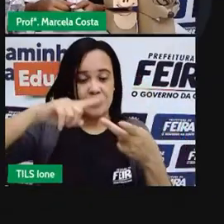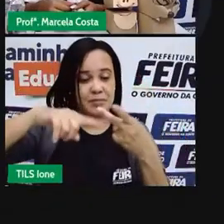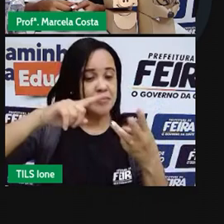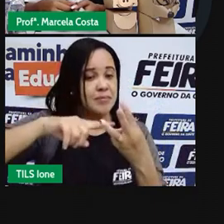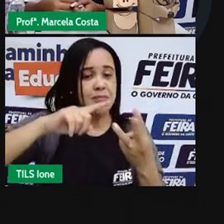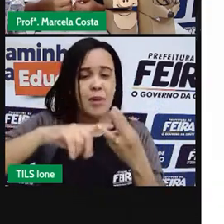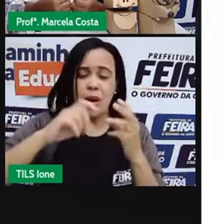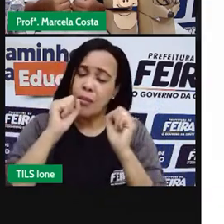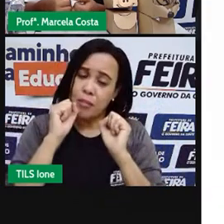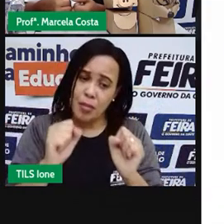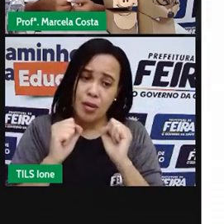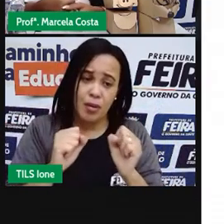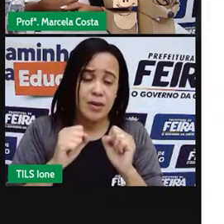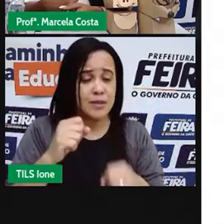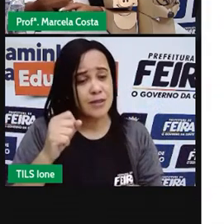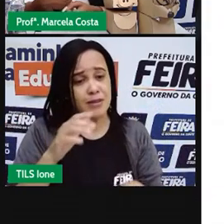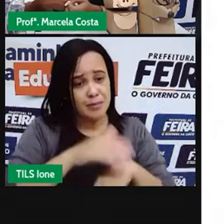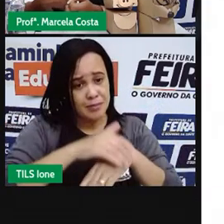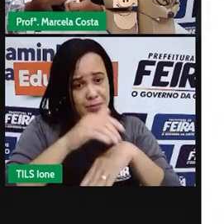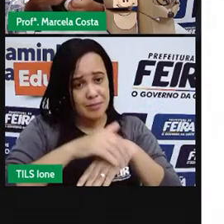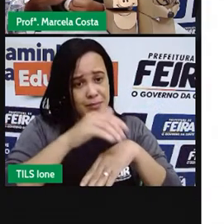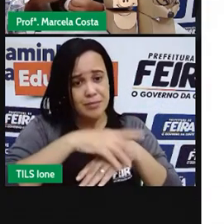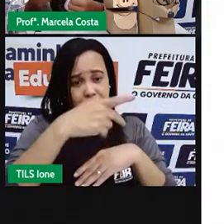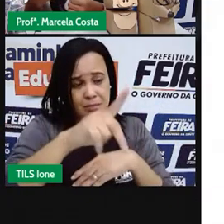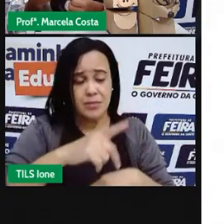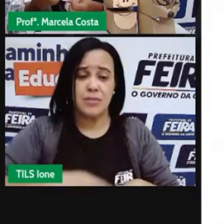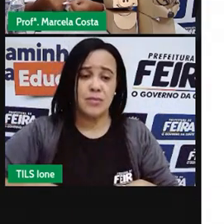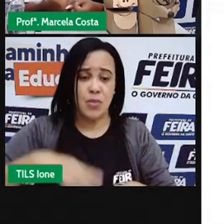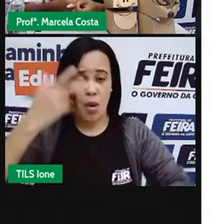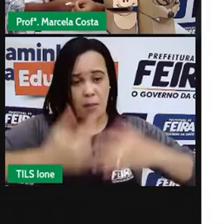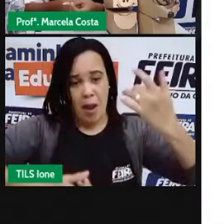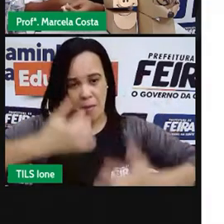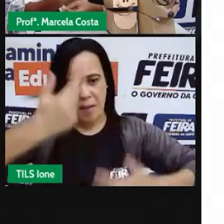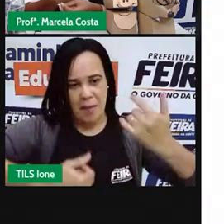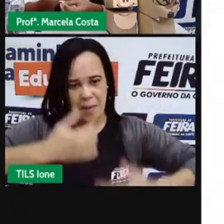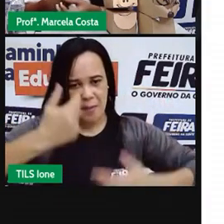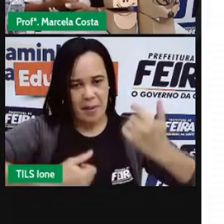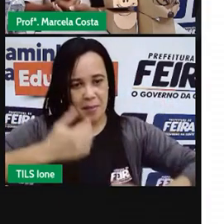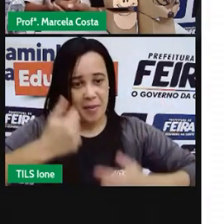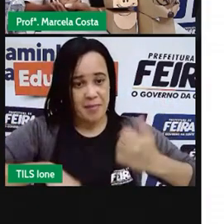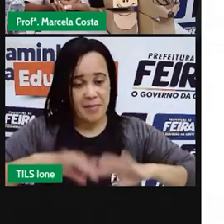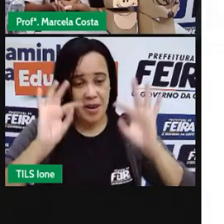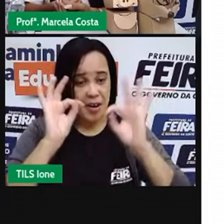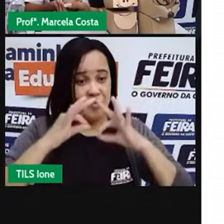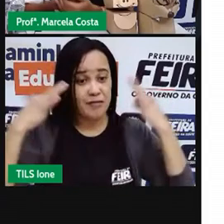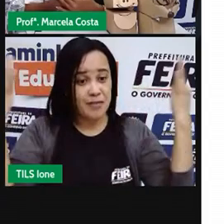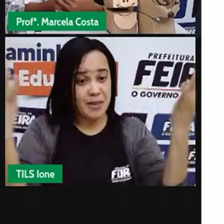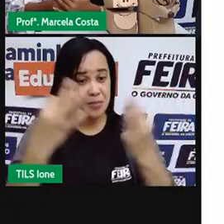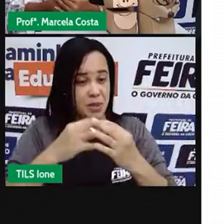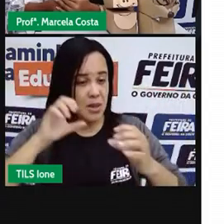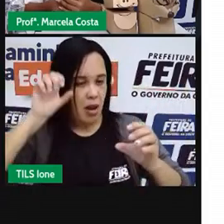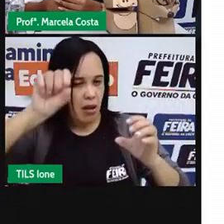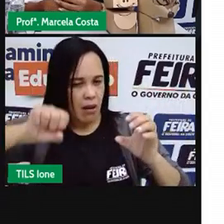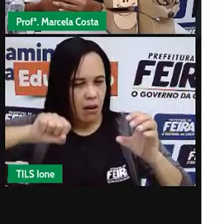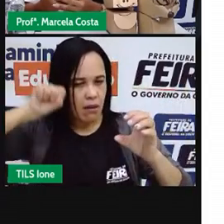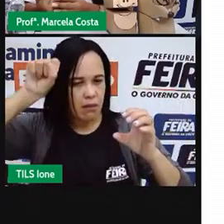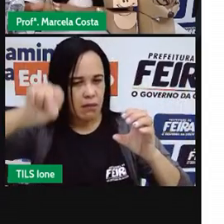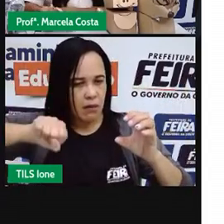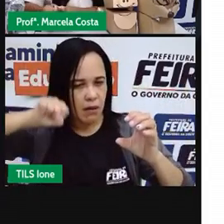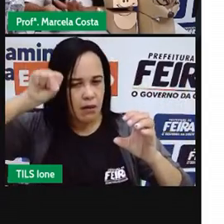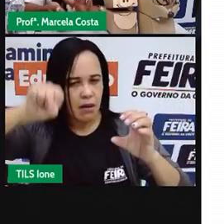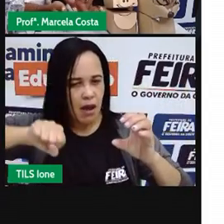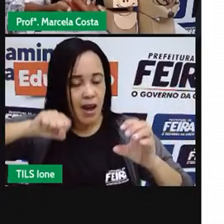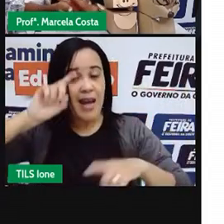recontar. Nesse momento, você vai pedir para algum familiar gravar você recontando e aí você vai